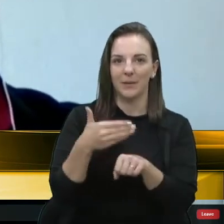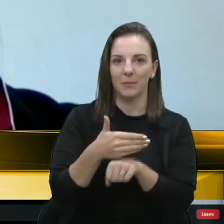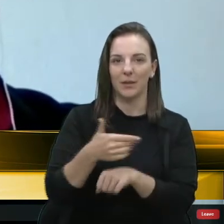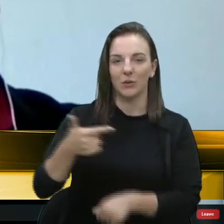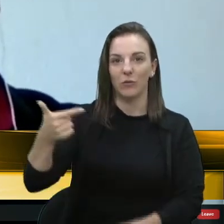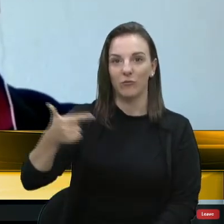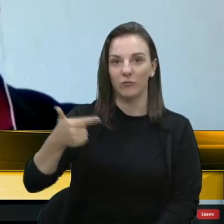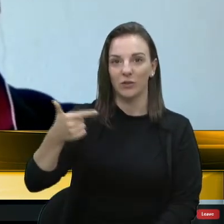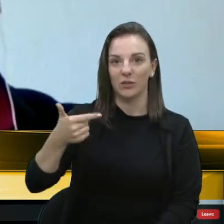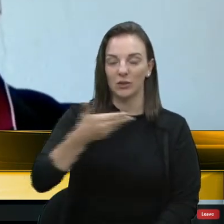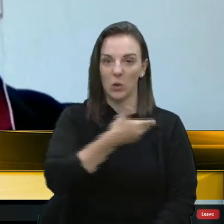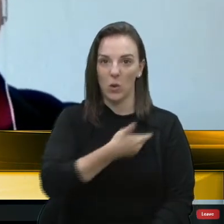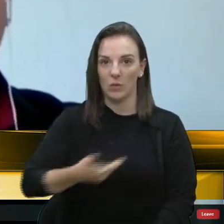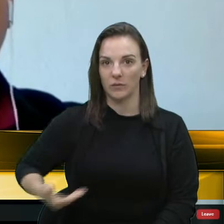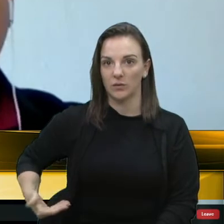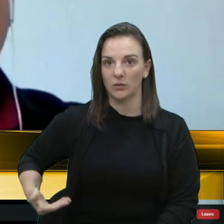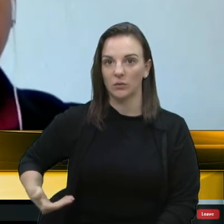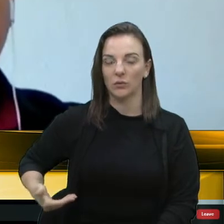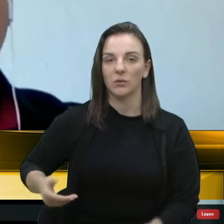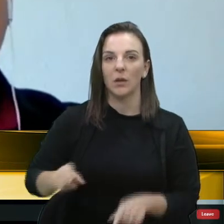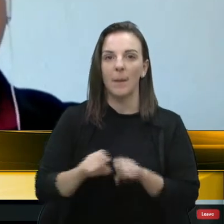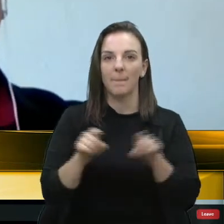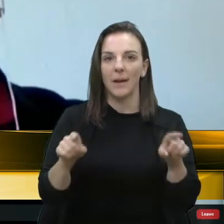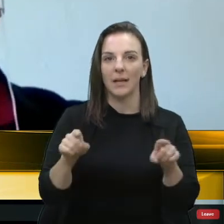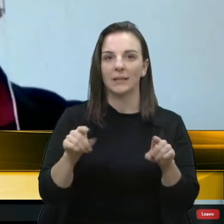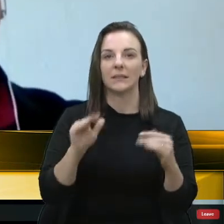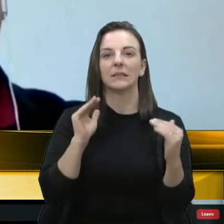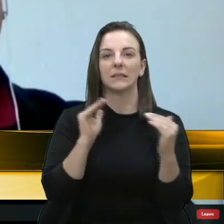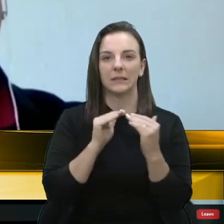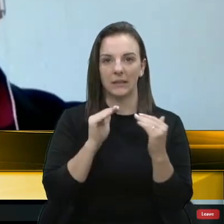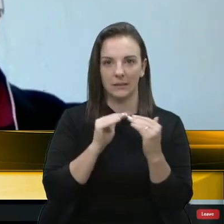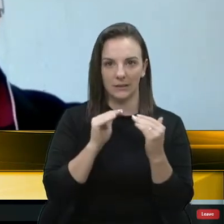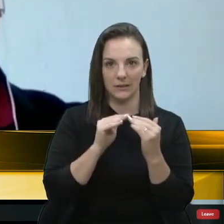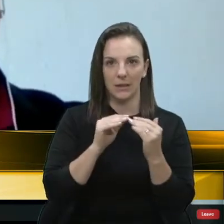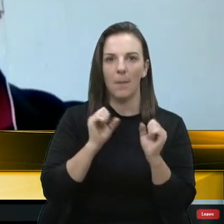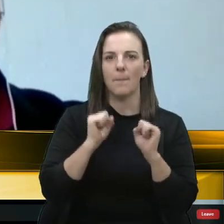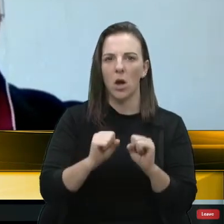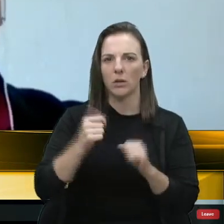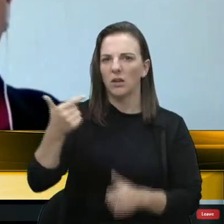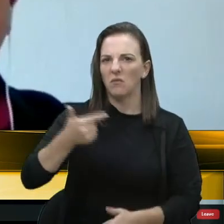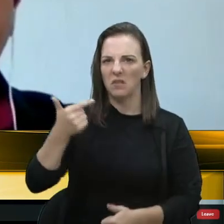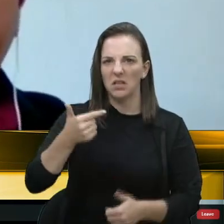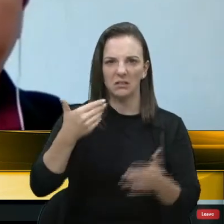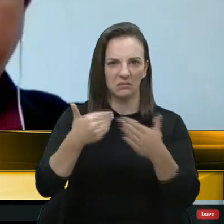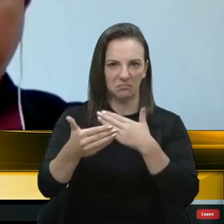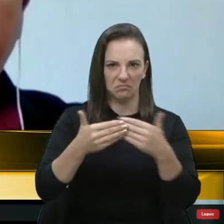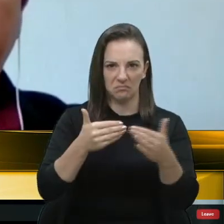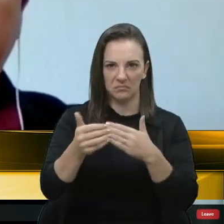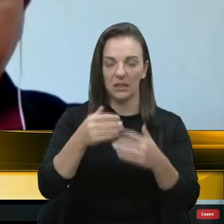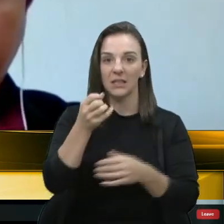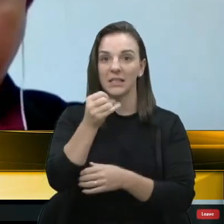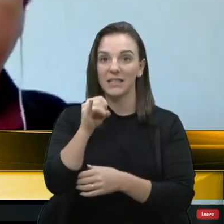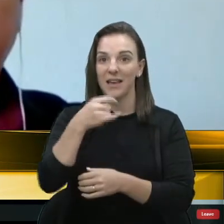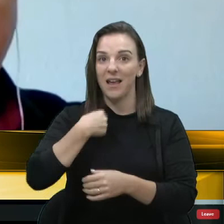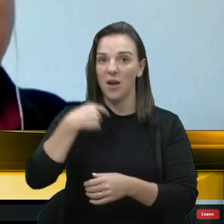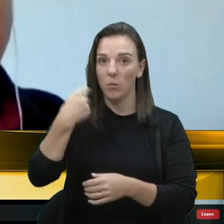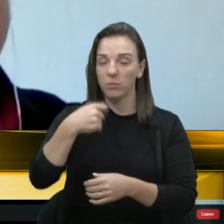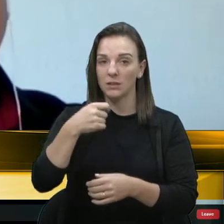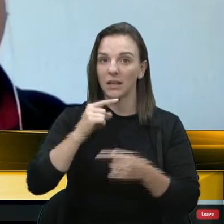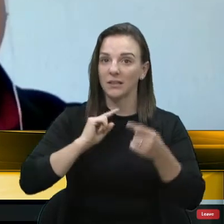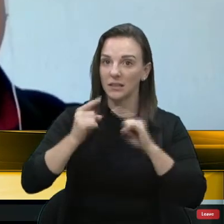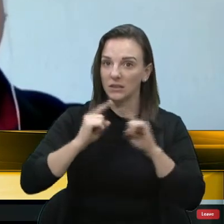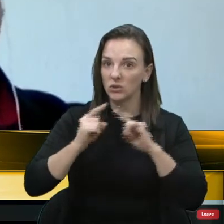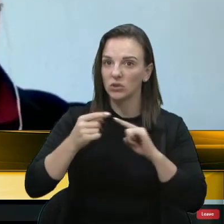como vice-governador do Estado, mas pode ter certeza, pode ser o vice, pode ser quem for, se eu tiver que criticar, eu vou criticar. E